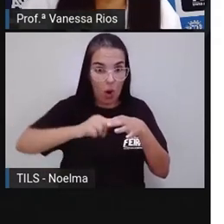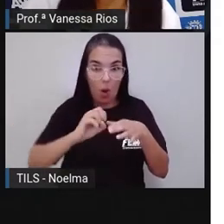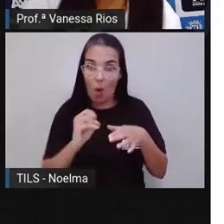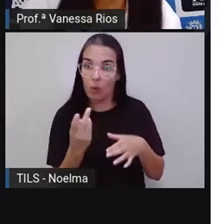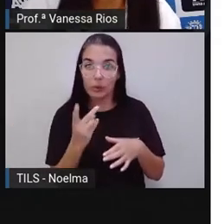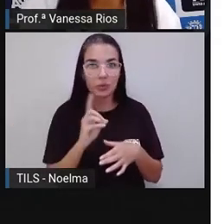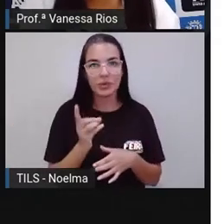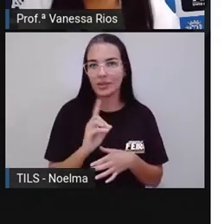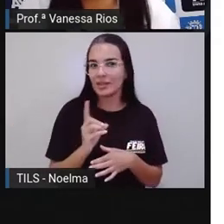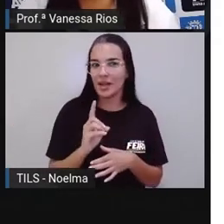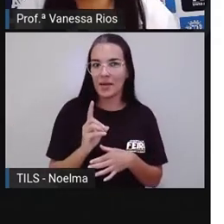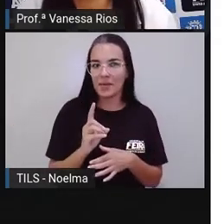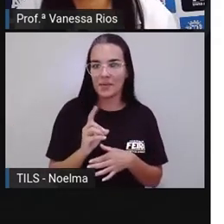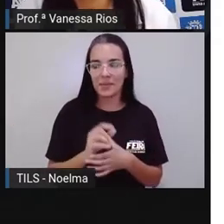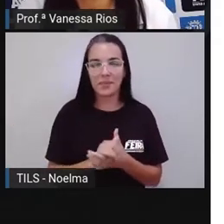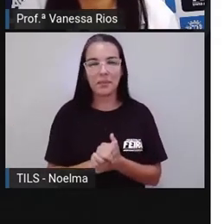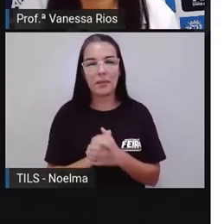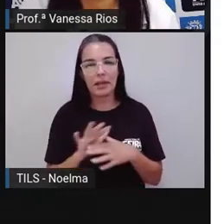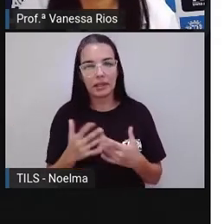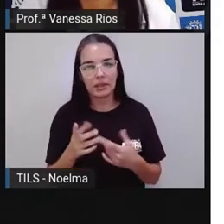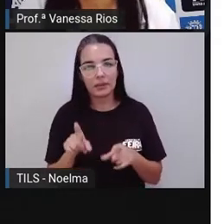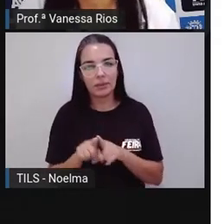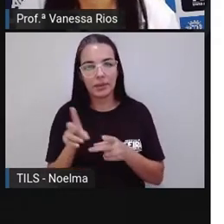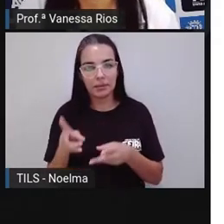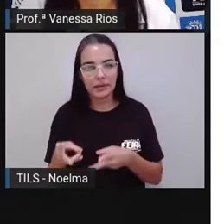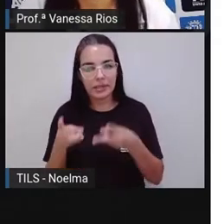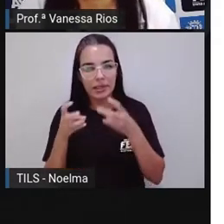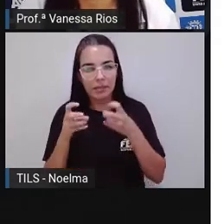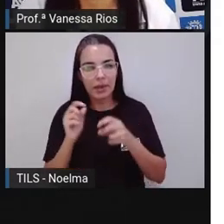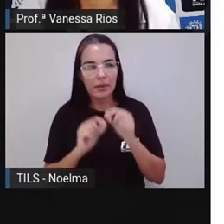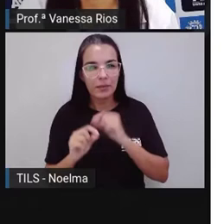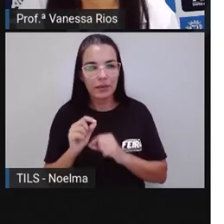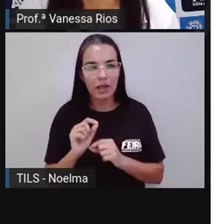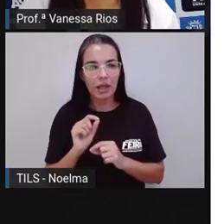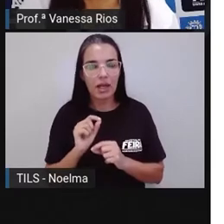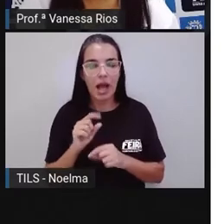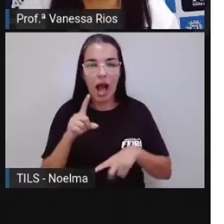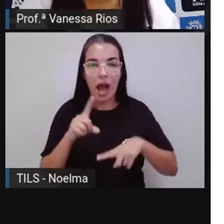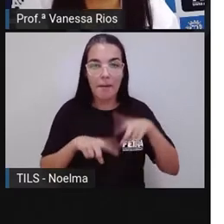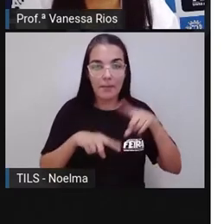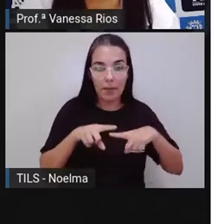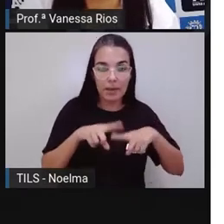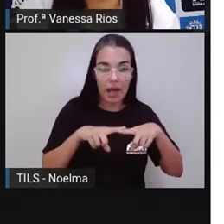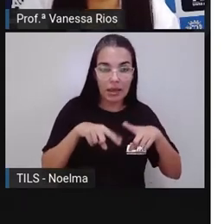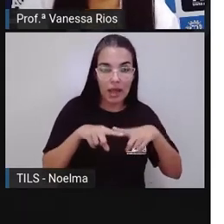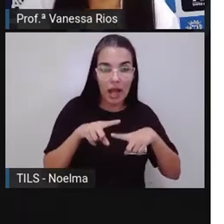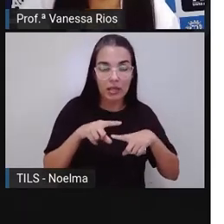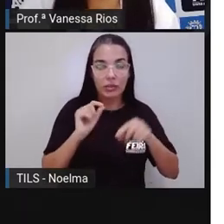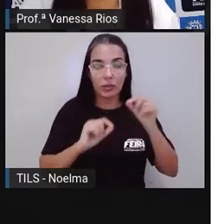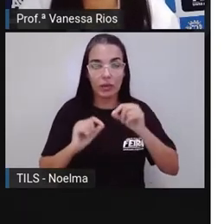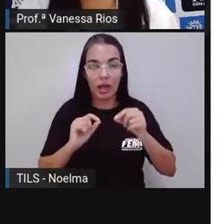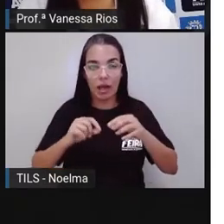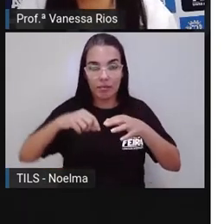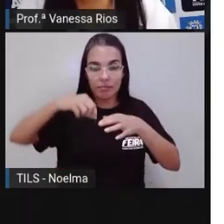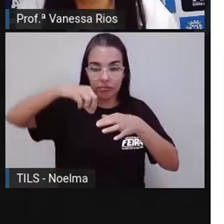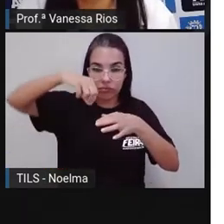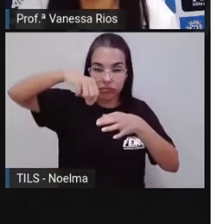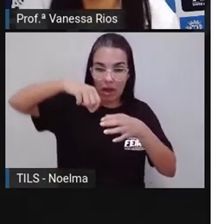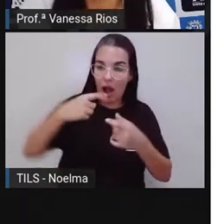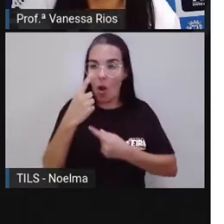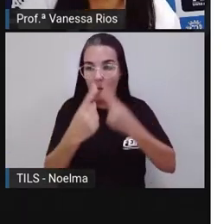afundavam. E a gente pôde perceber que a propriedade que faz com que determinados